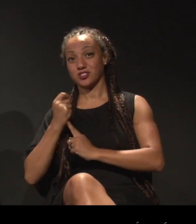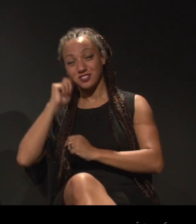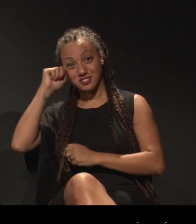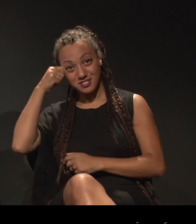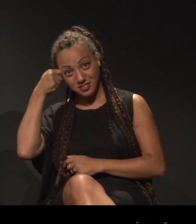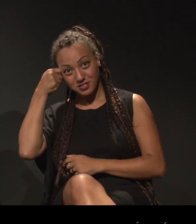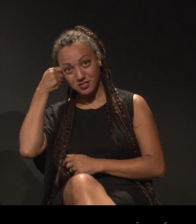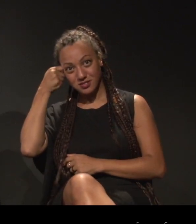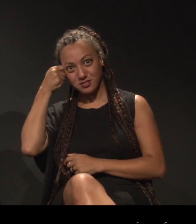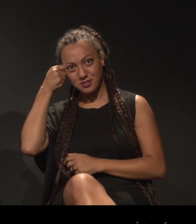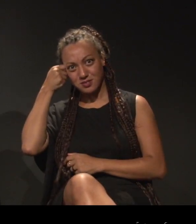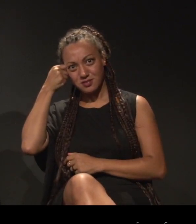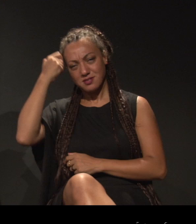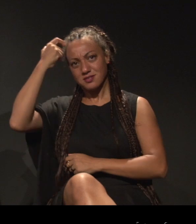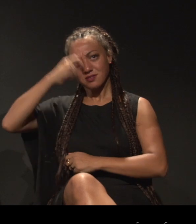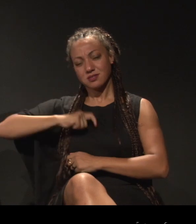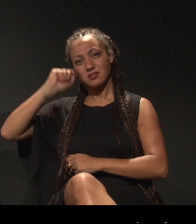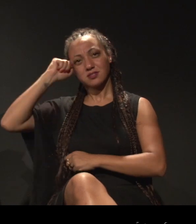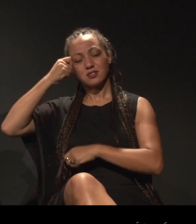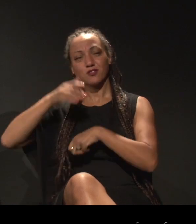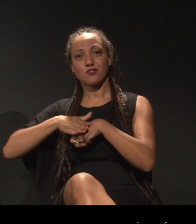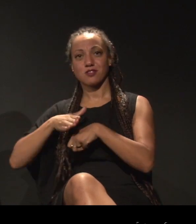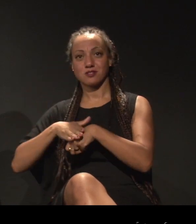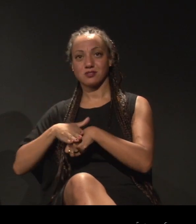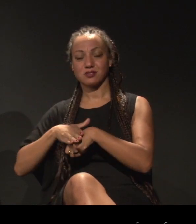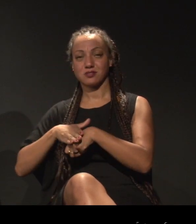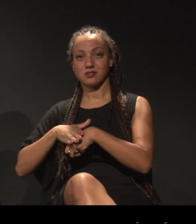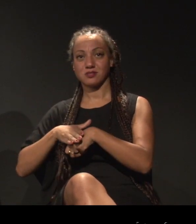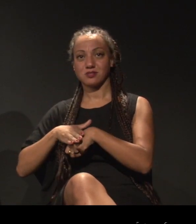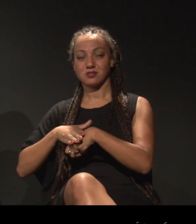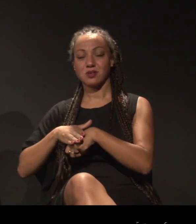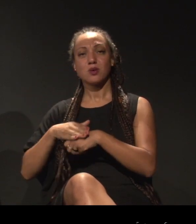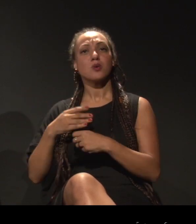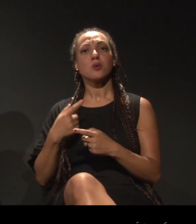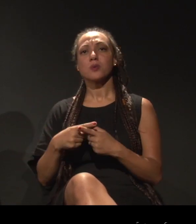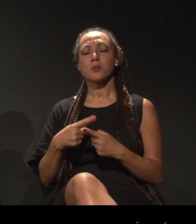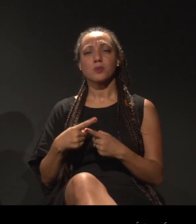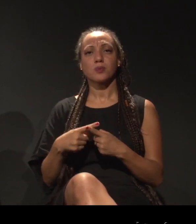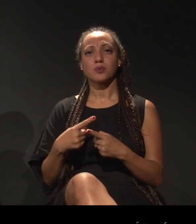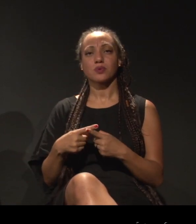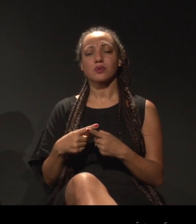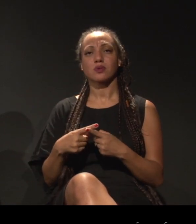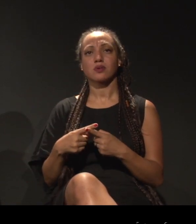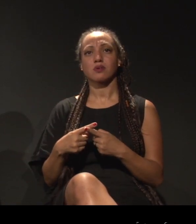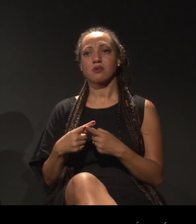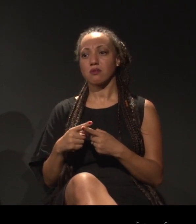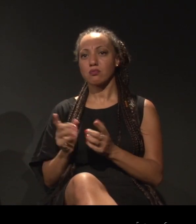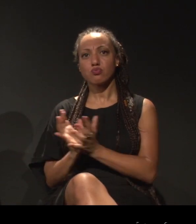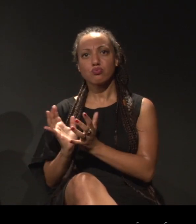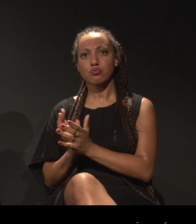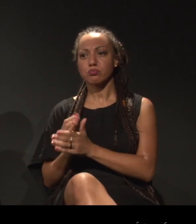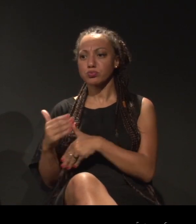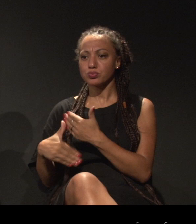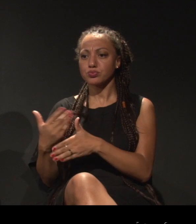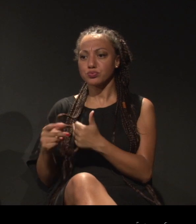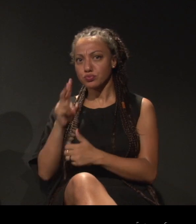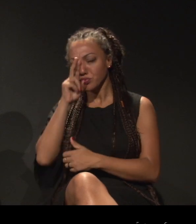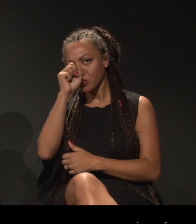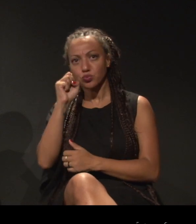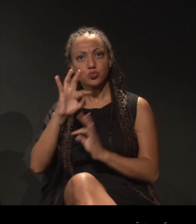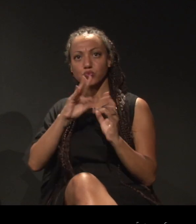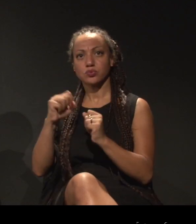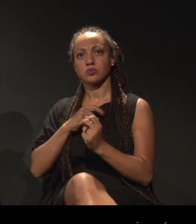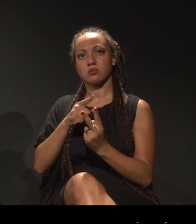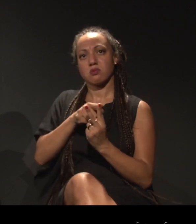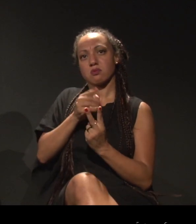por artistas negros e negras. Porque, ao mesmo tempo, essa sobrevivência, tudo é uma faca de dois gumes,